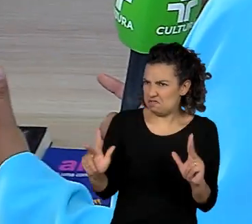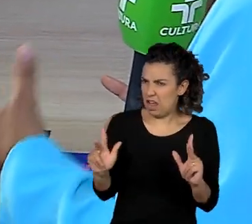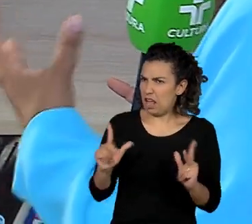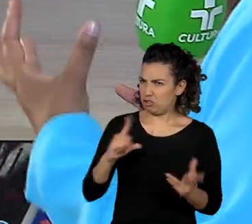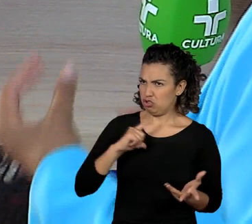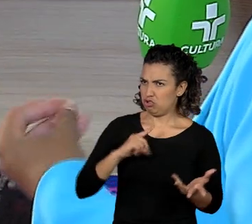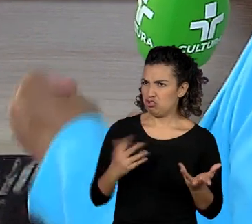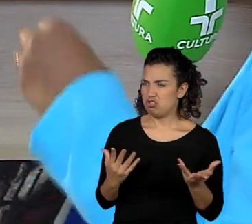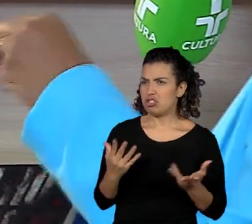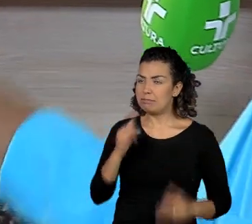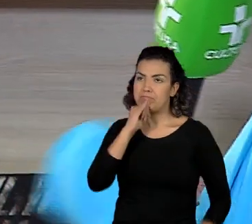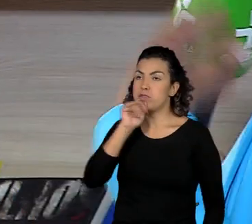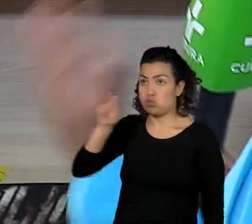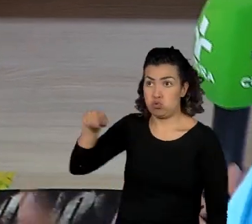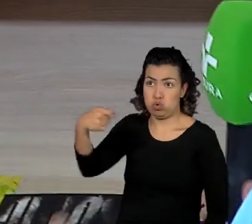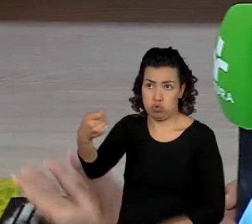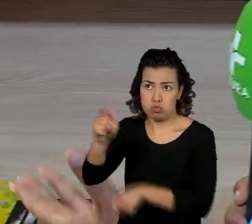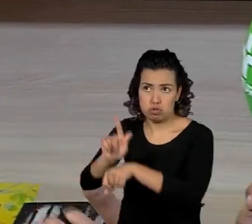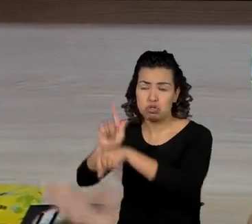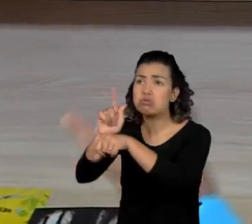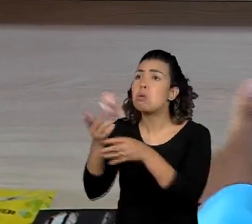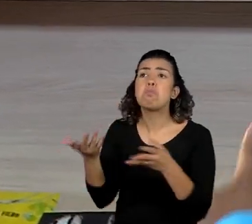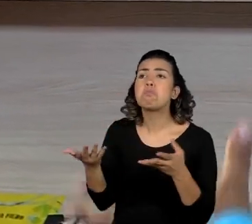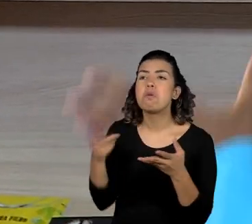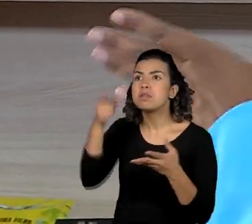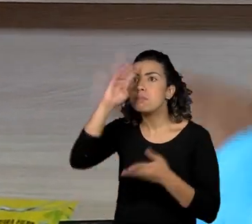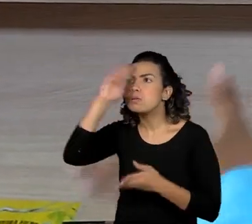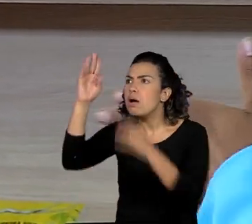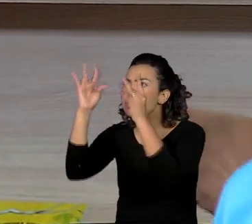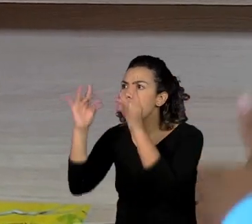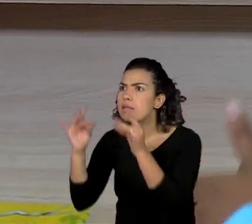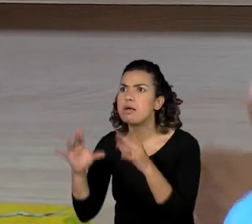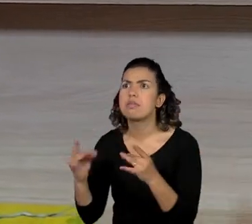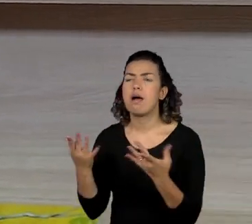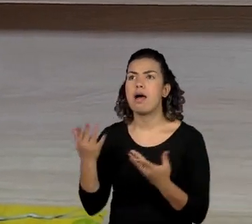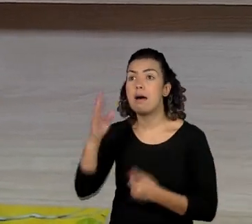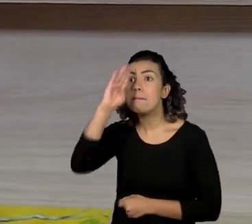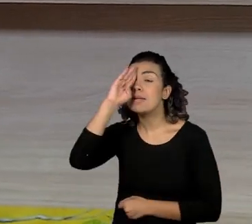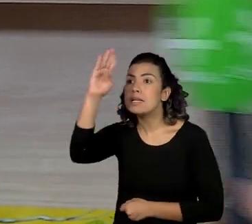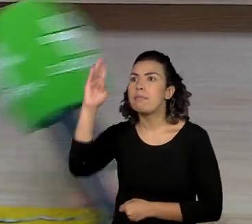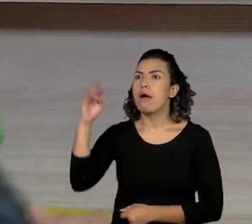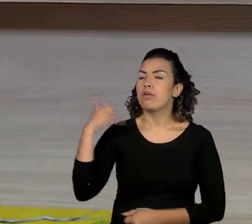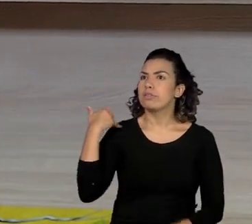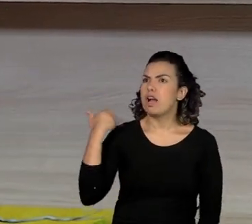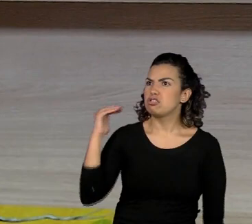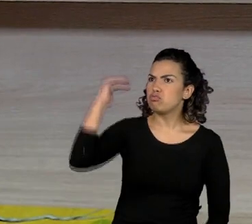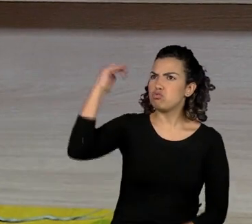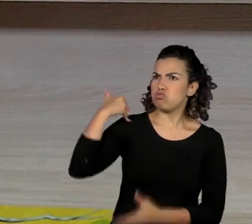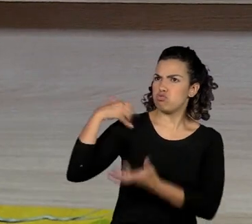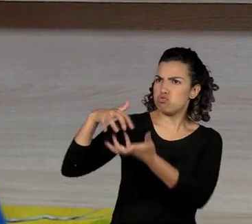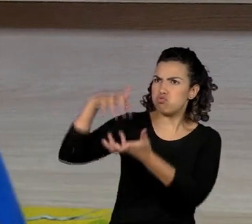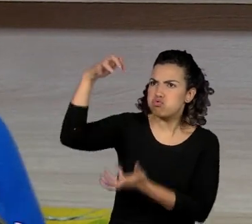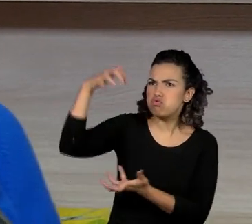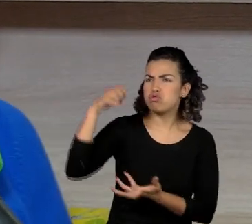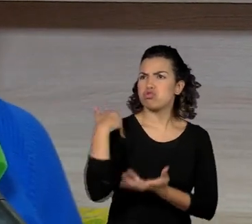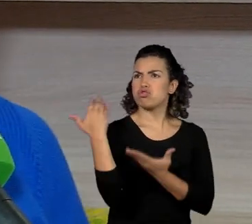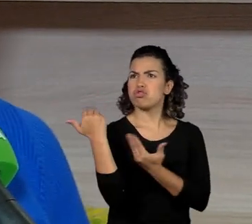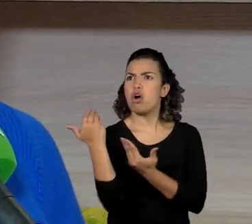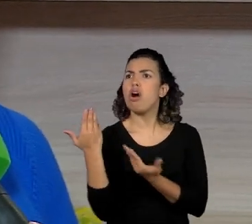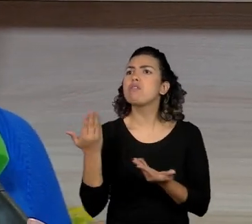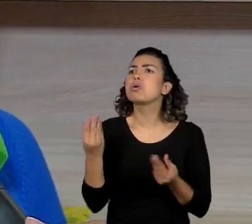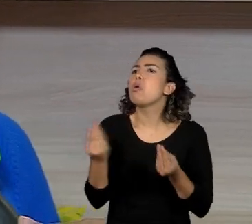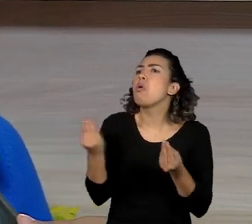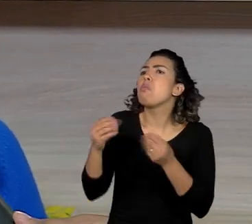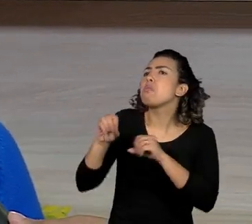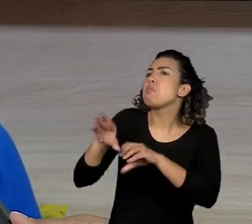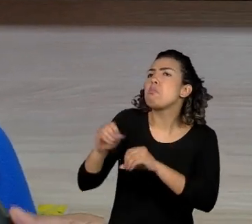cuidados que um gestor, as atenções que um gestor precisa ter para a educação de jovens e adultos? Primeiramente, acolher.